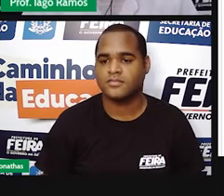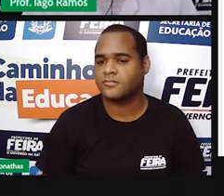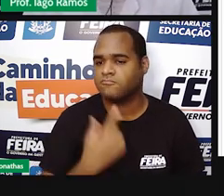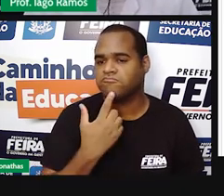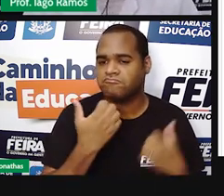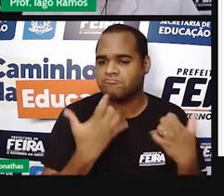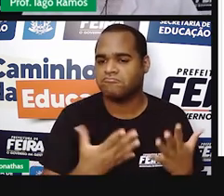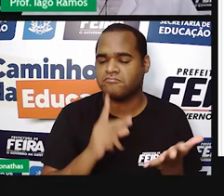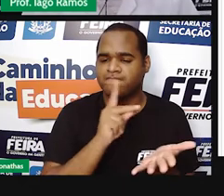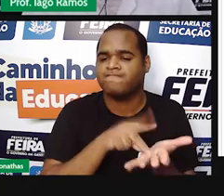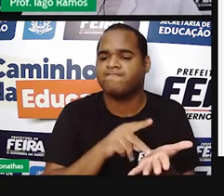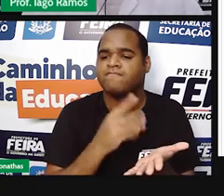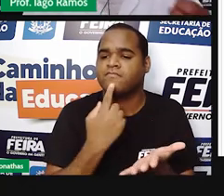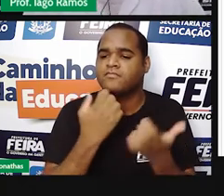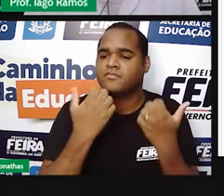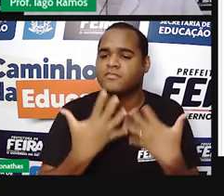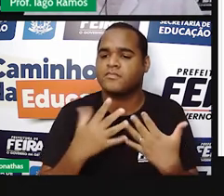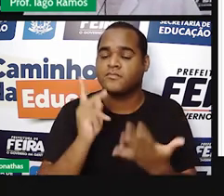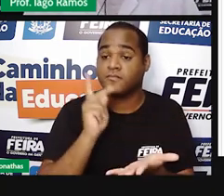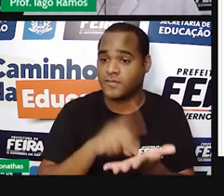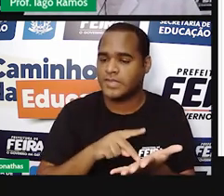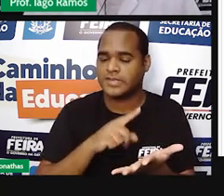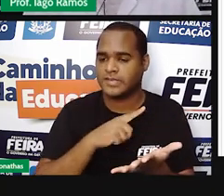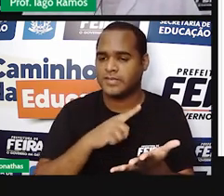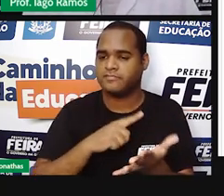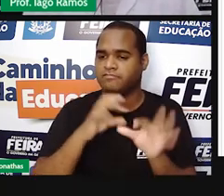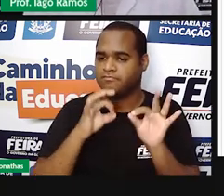representar números reais,